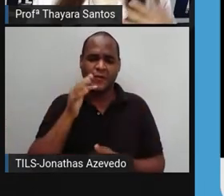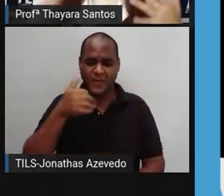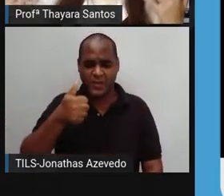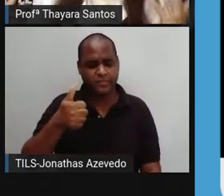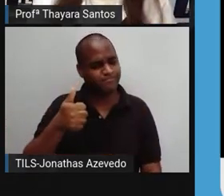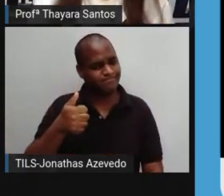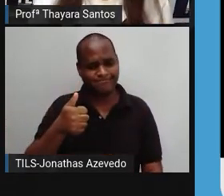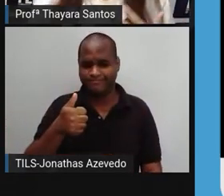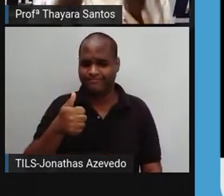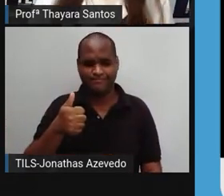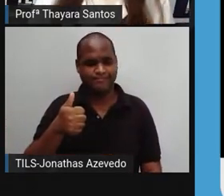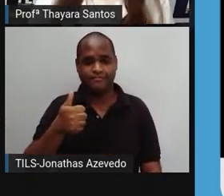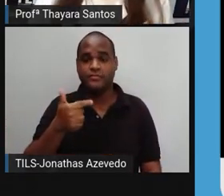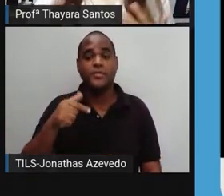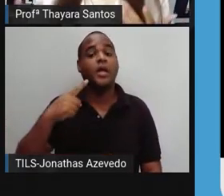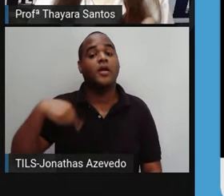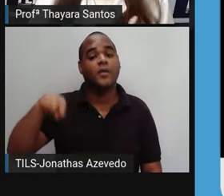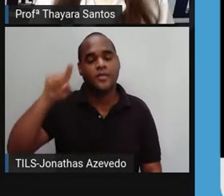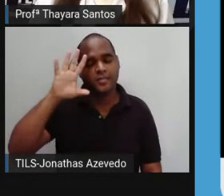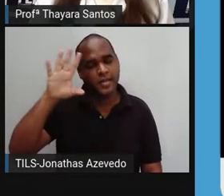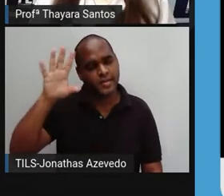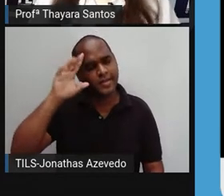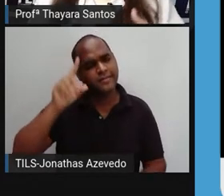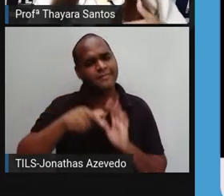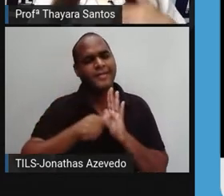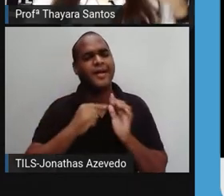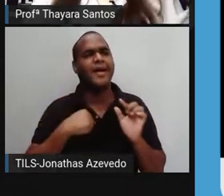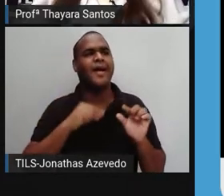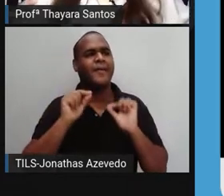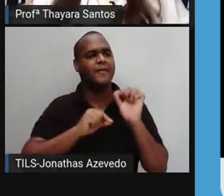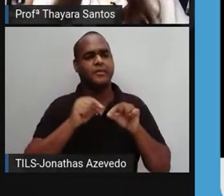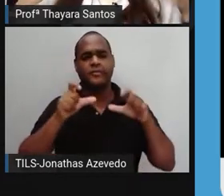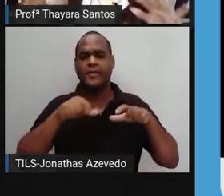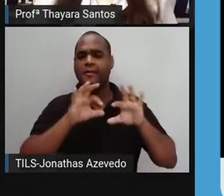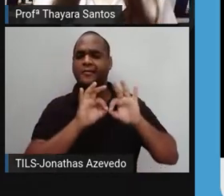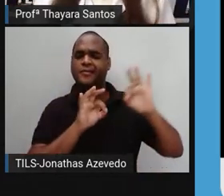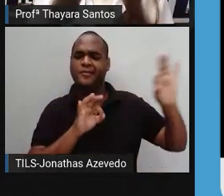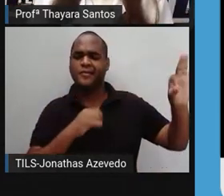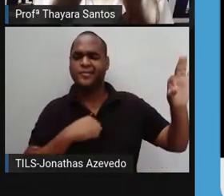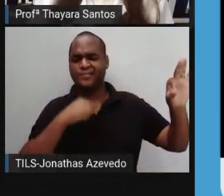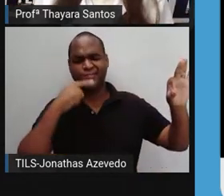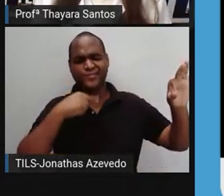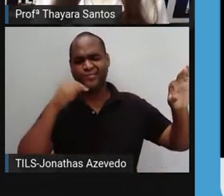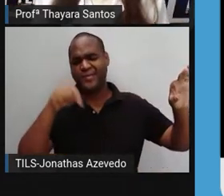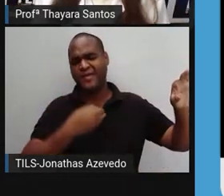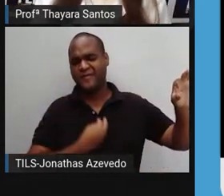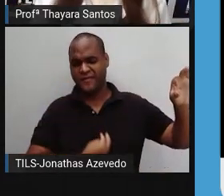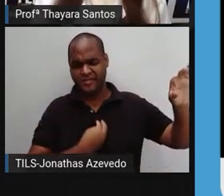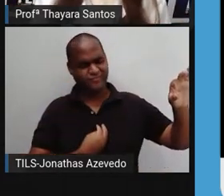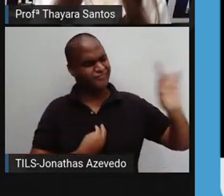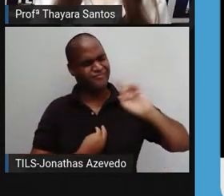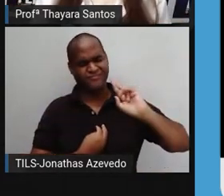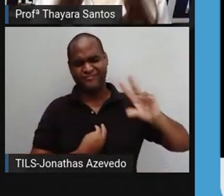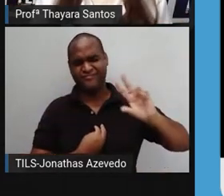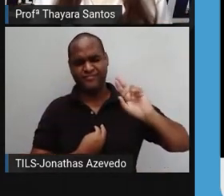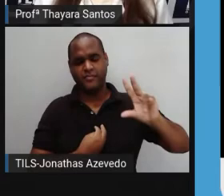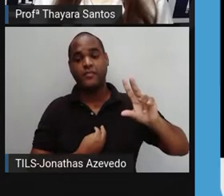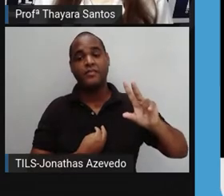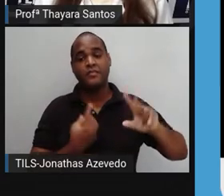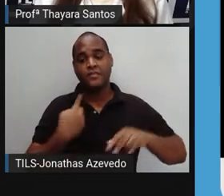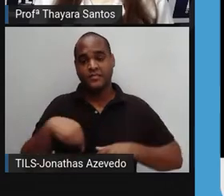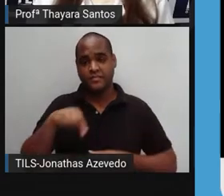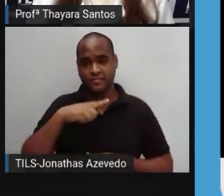Então, gente tem que repensar essas coisas. Muitas vezes a gente acha que o que acontece lá longe não afeta a nossa vida em nada, mas no final das contas,